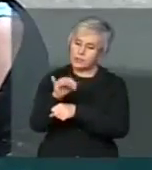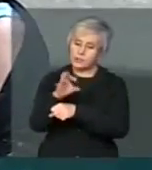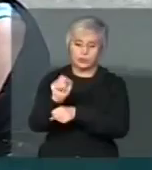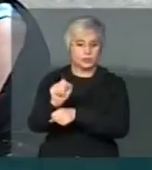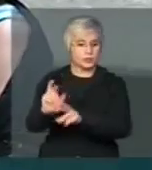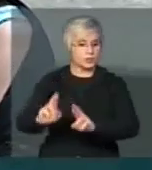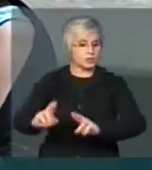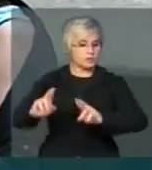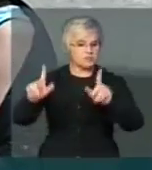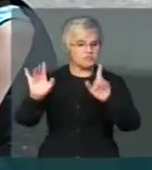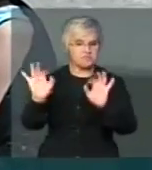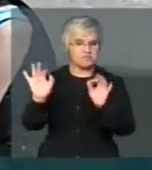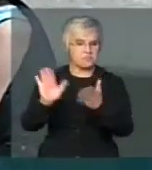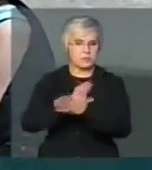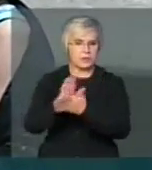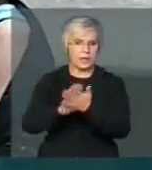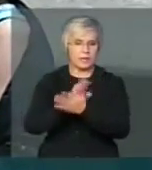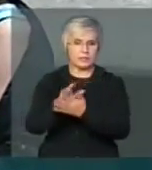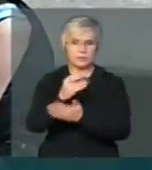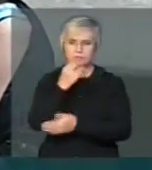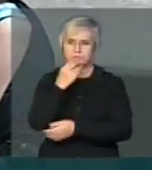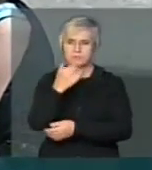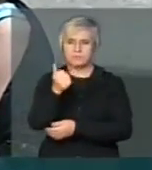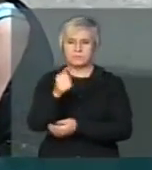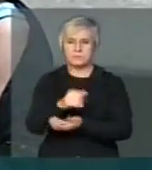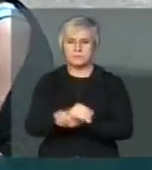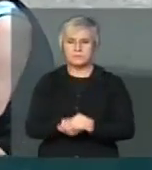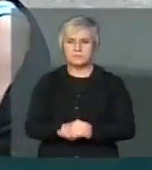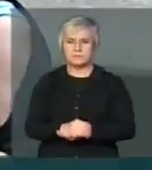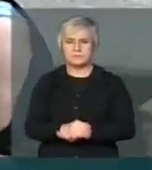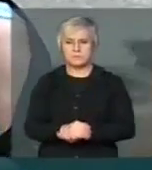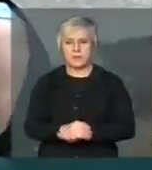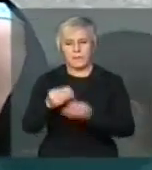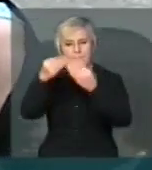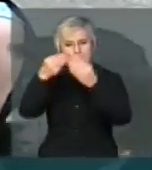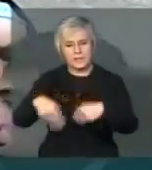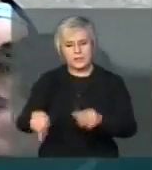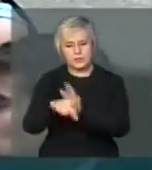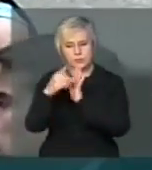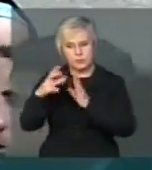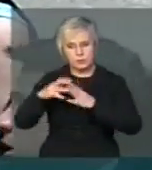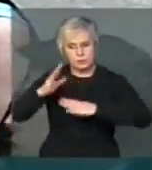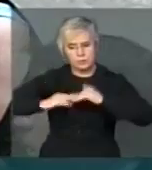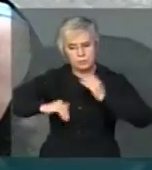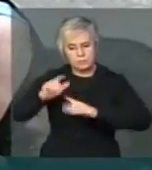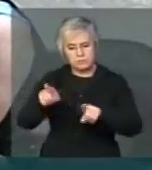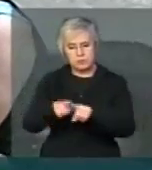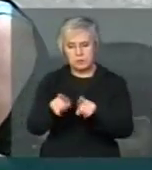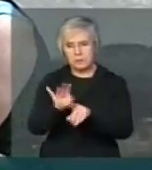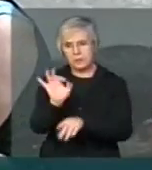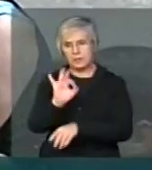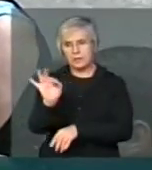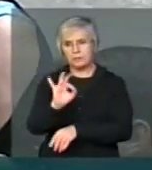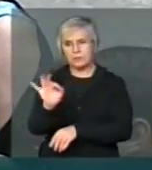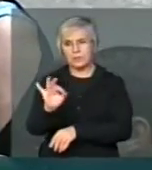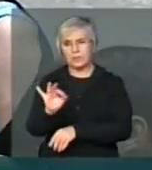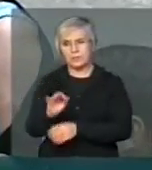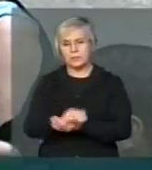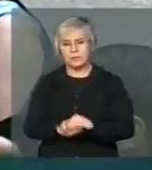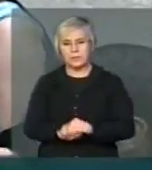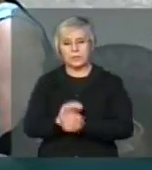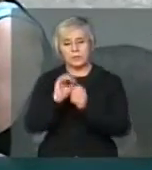contradição disso, nem traria nenhum prejuízo à própria categoria, na medida em que a gente teria